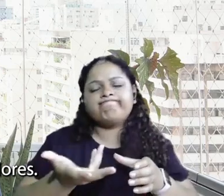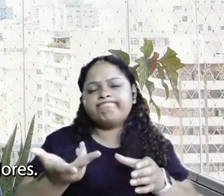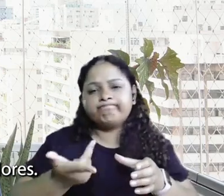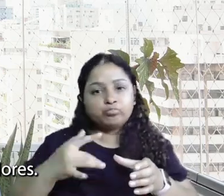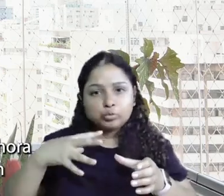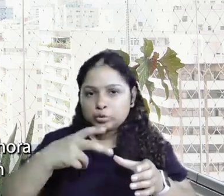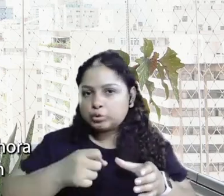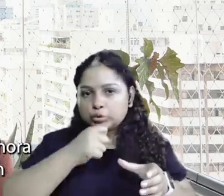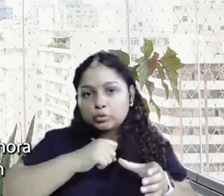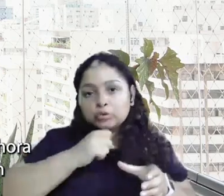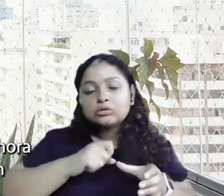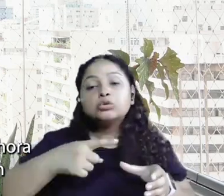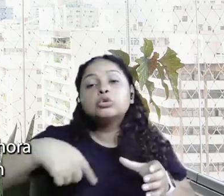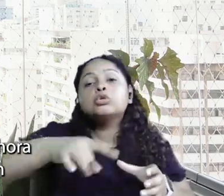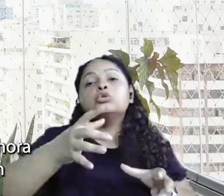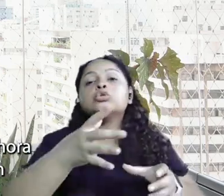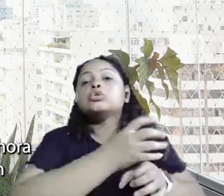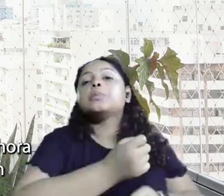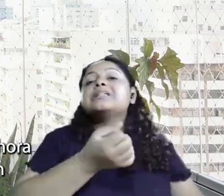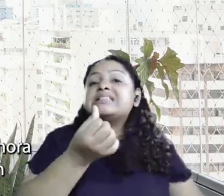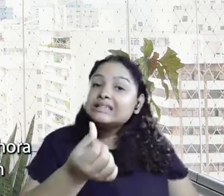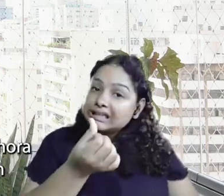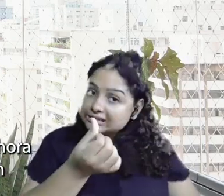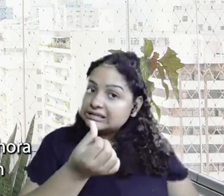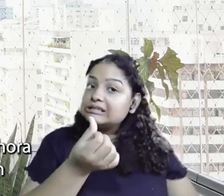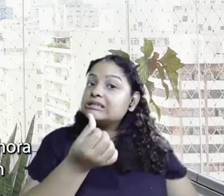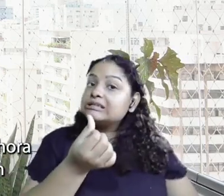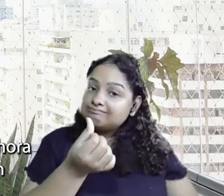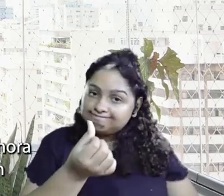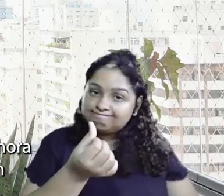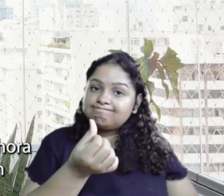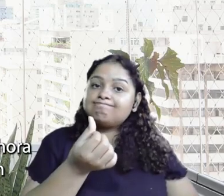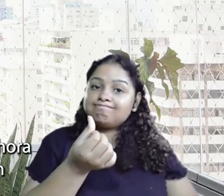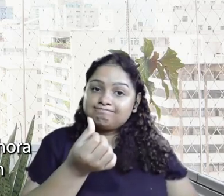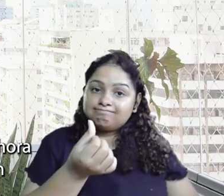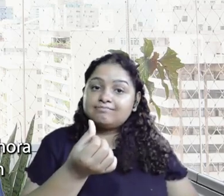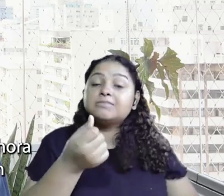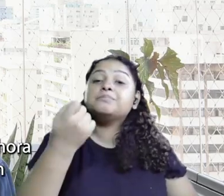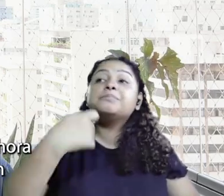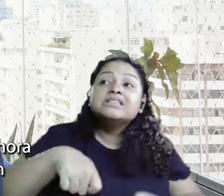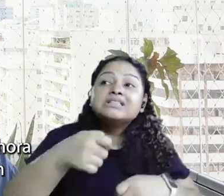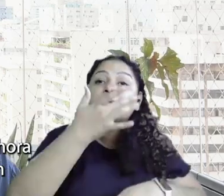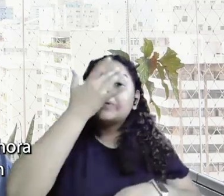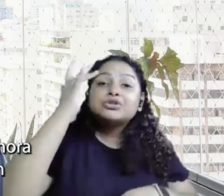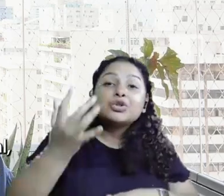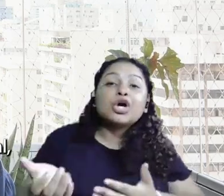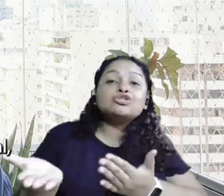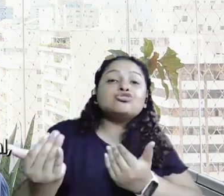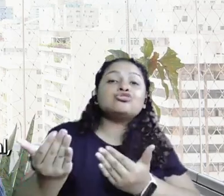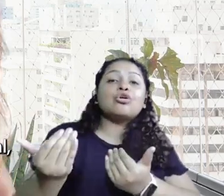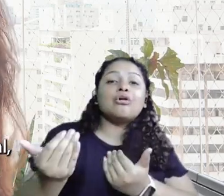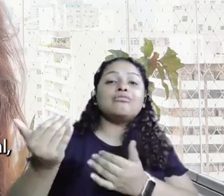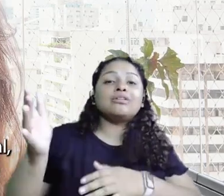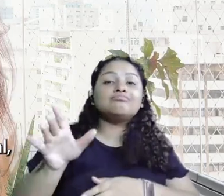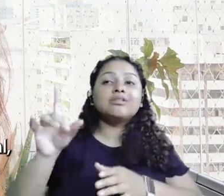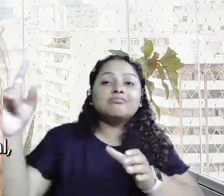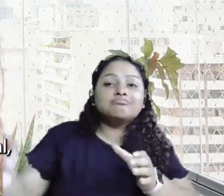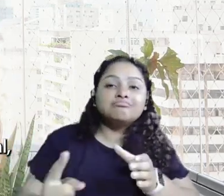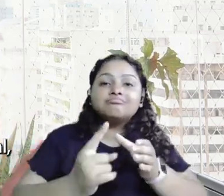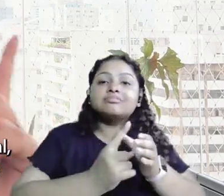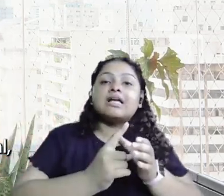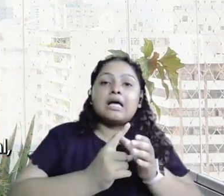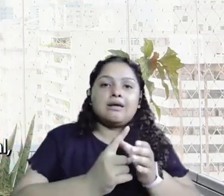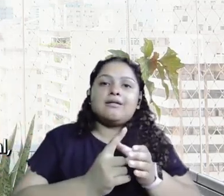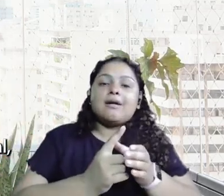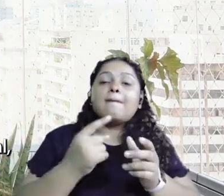sênior, nós estamos em seis pessoas, está na hora da gente contratar uma pessoa mais jovem para ser uma empresa intergeracional,